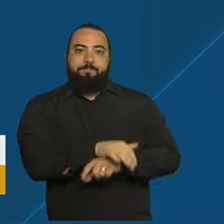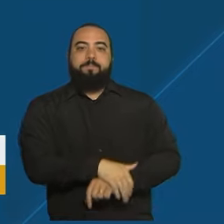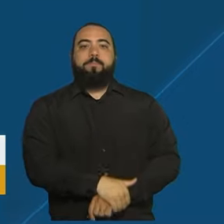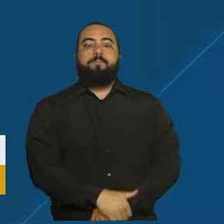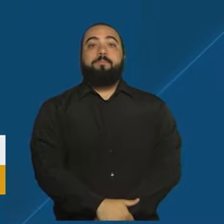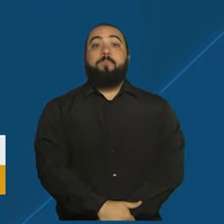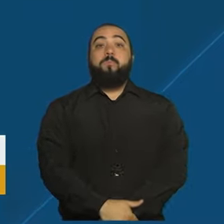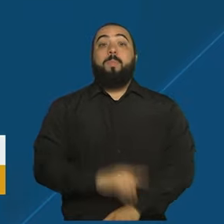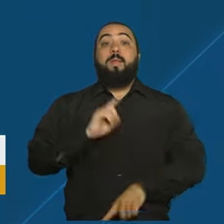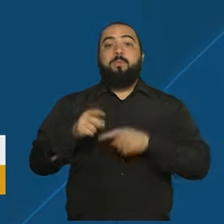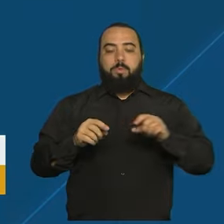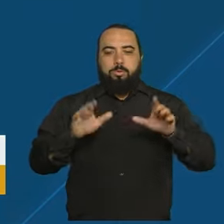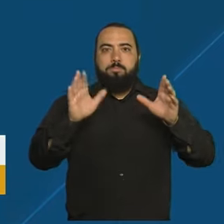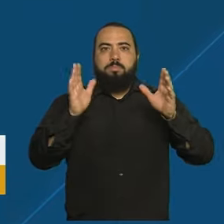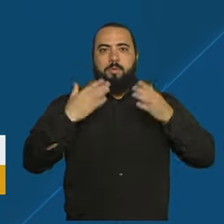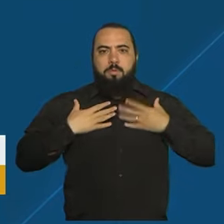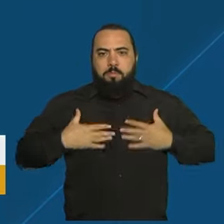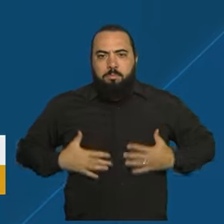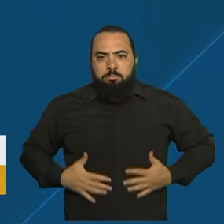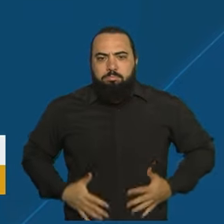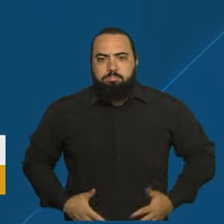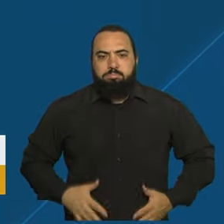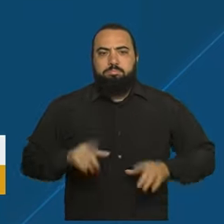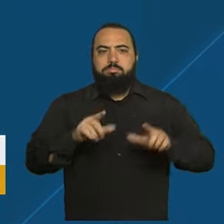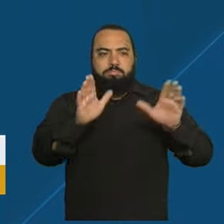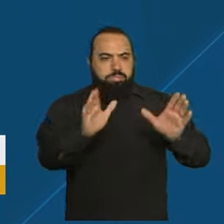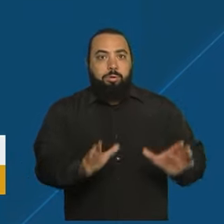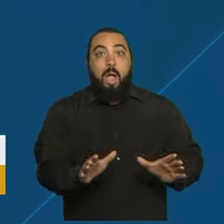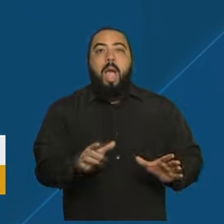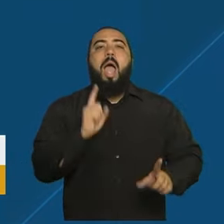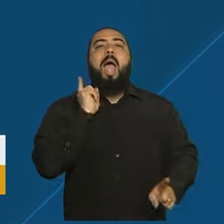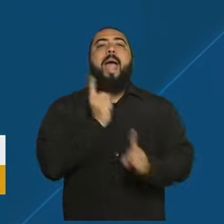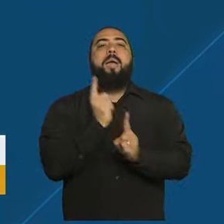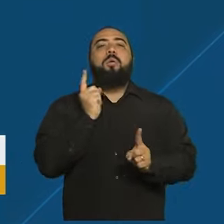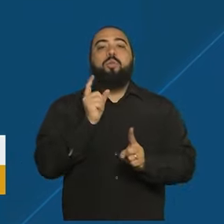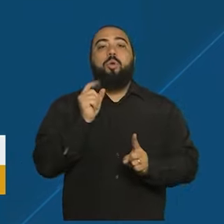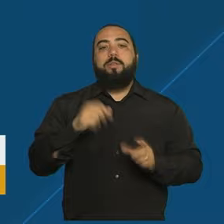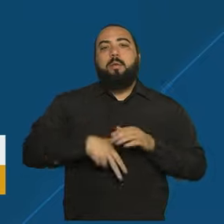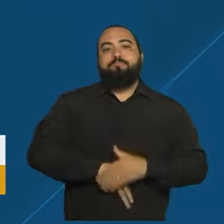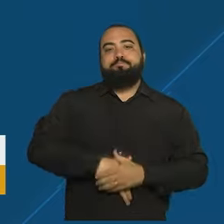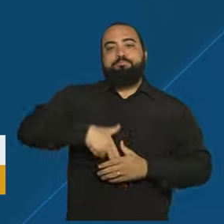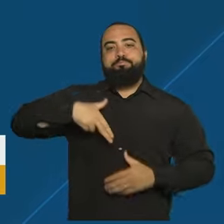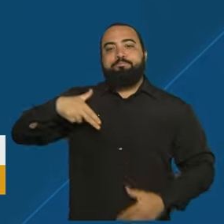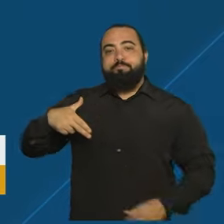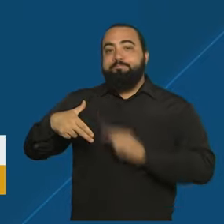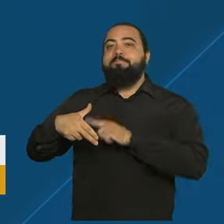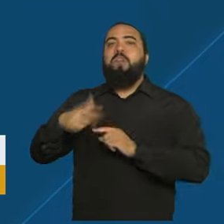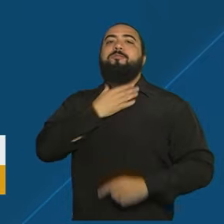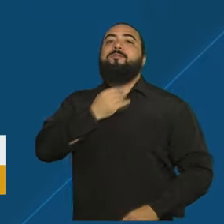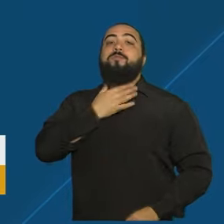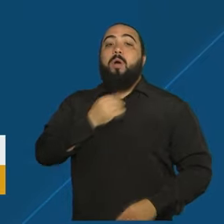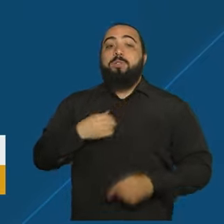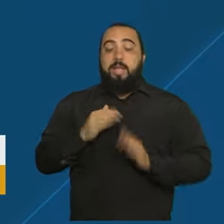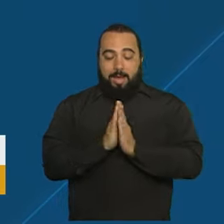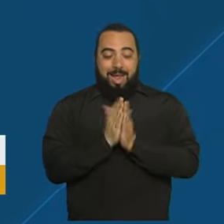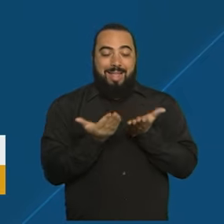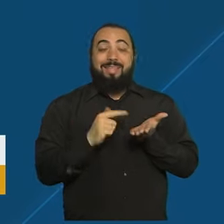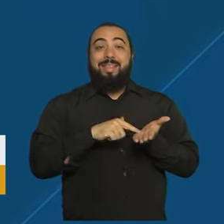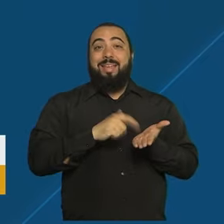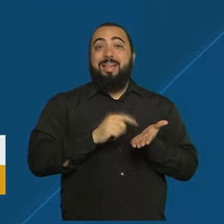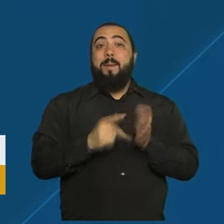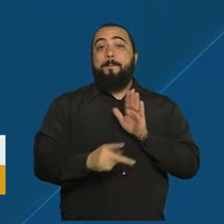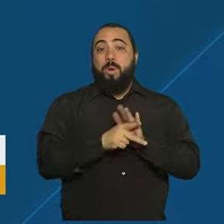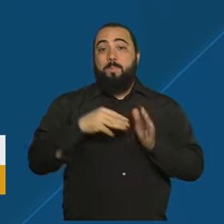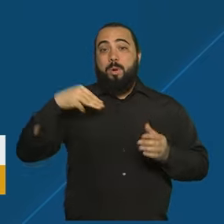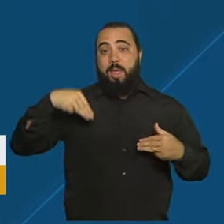Após a revista pessoal, os agentes à paisana encontraram um simulacro de arma de fogo, uma carteira funcional falsa do